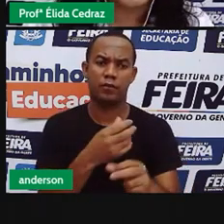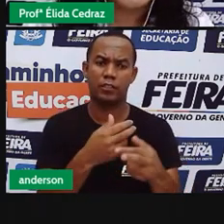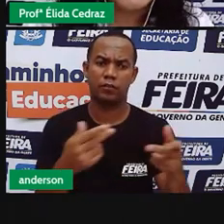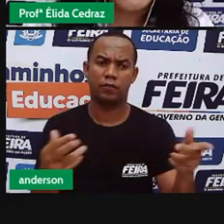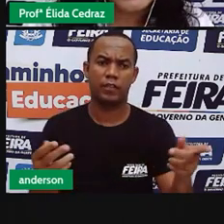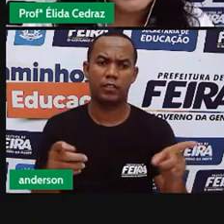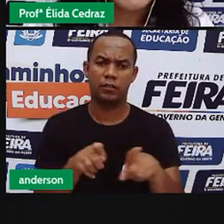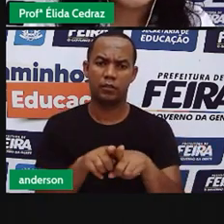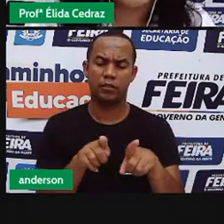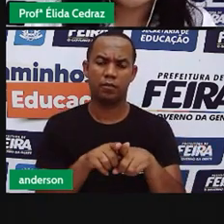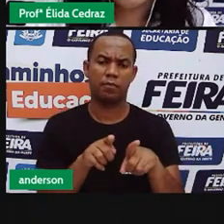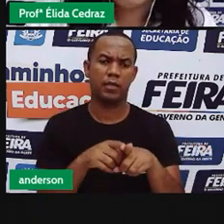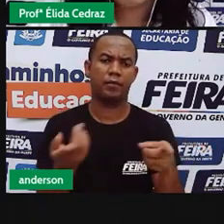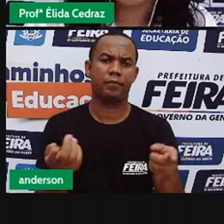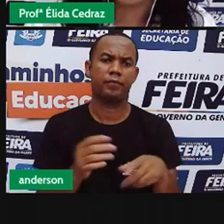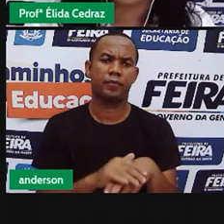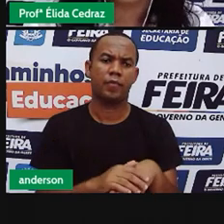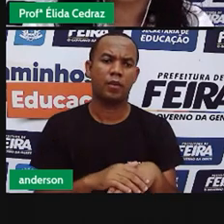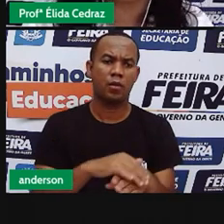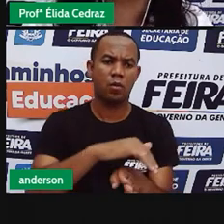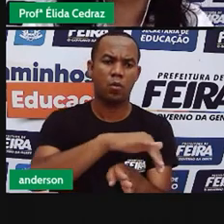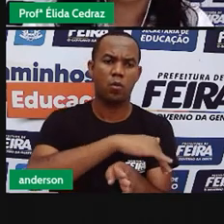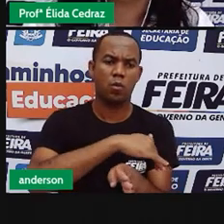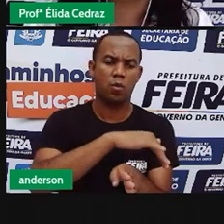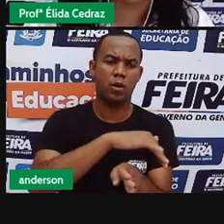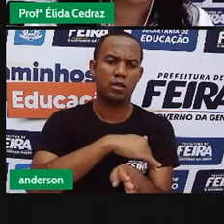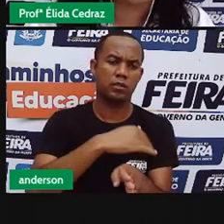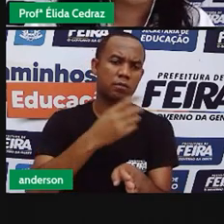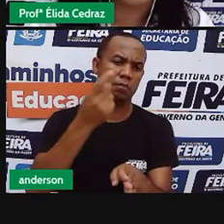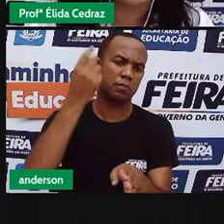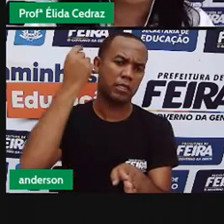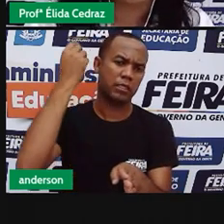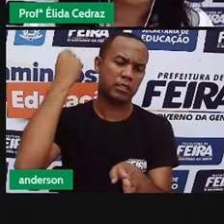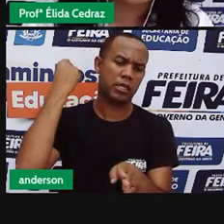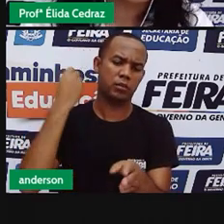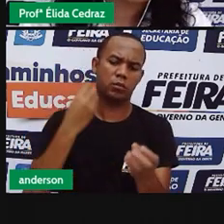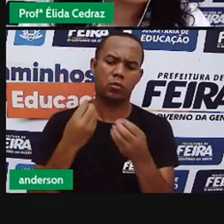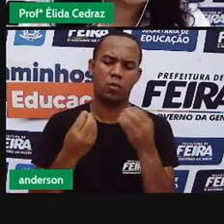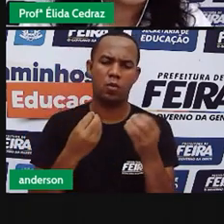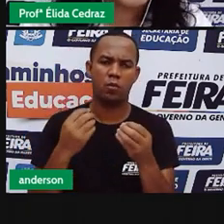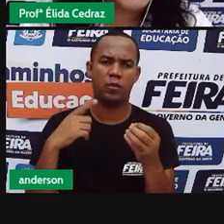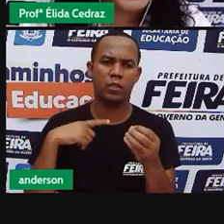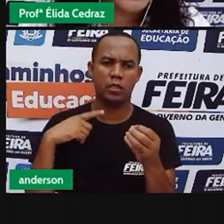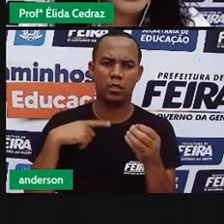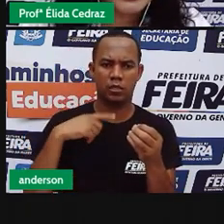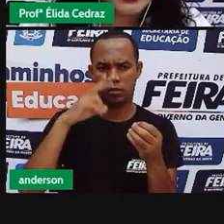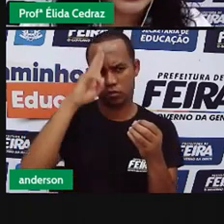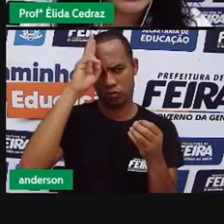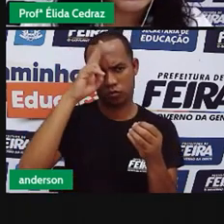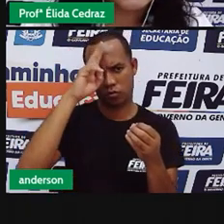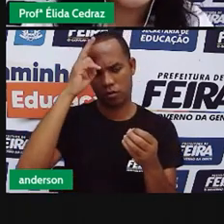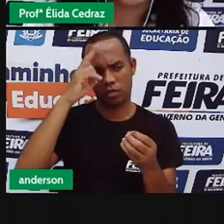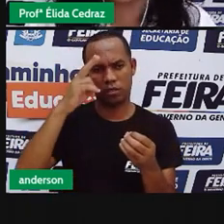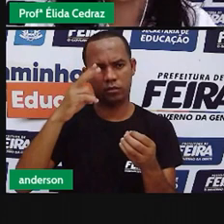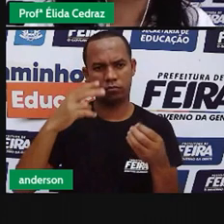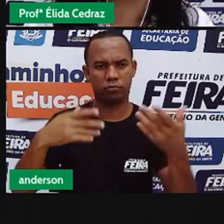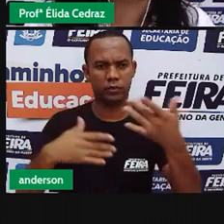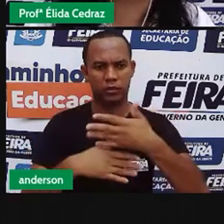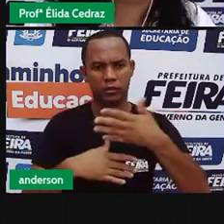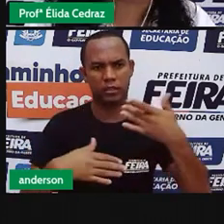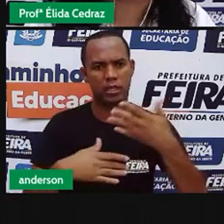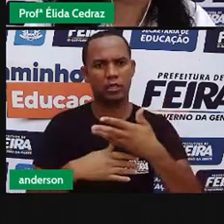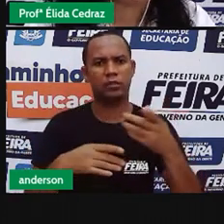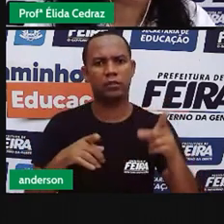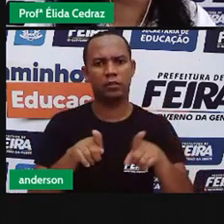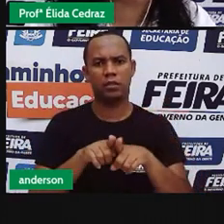As ruas antigas, como a própria Rua Sala de Barbosa, revelam a história da nossa cidade. A rua era